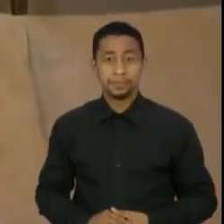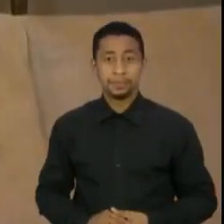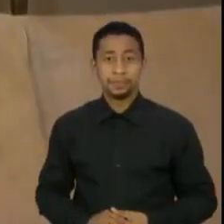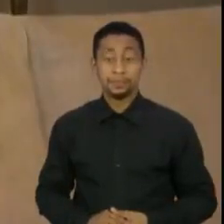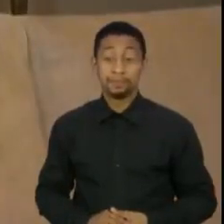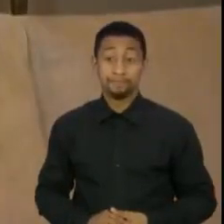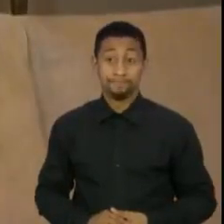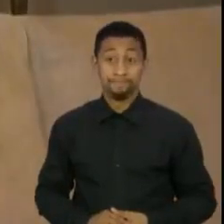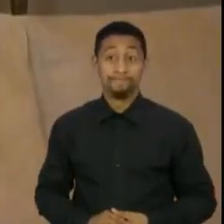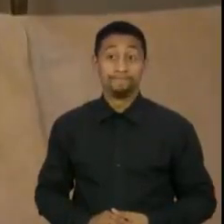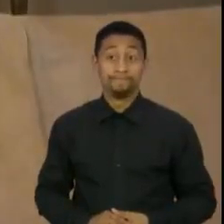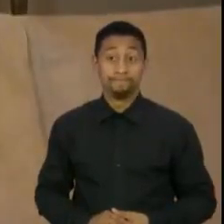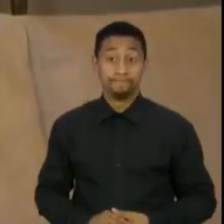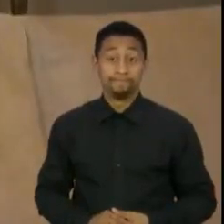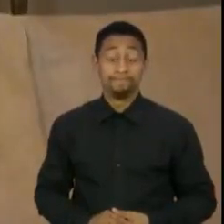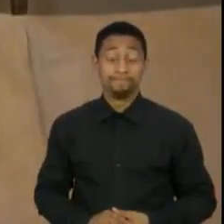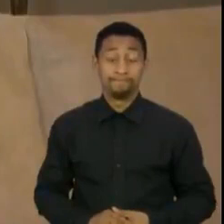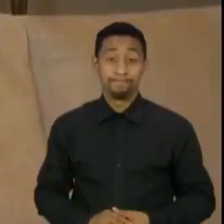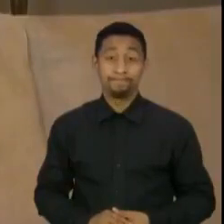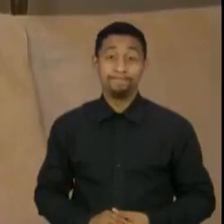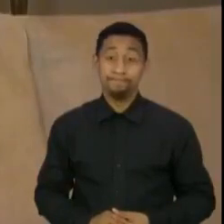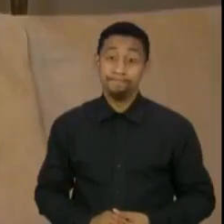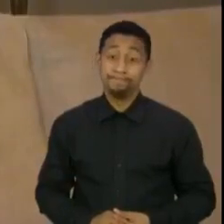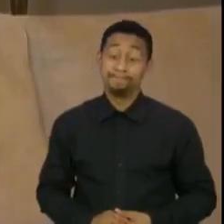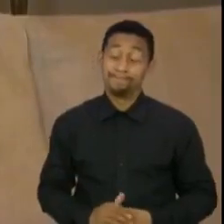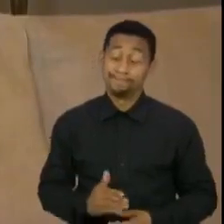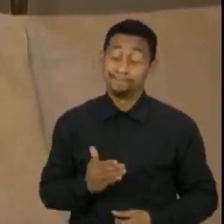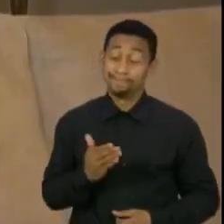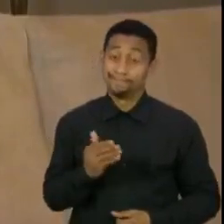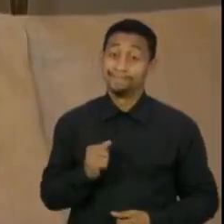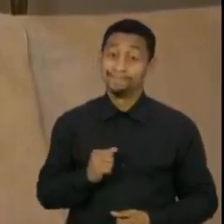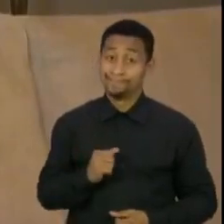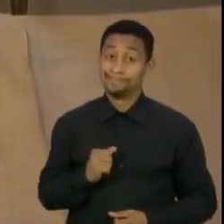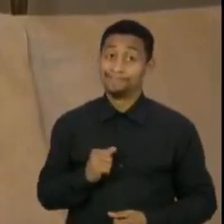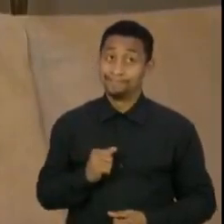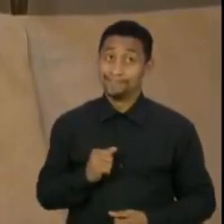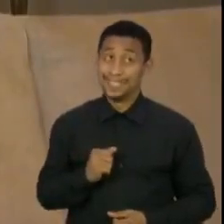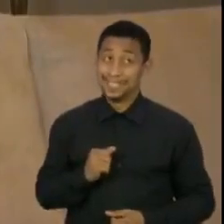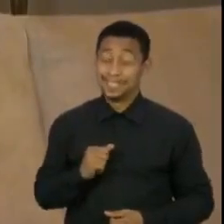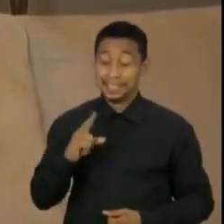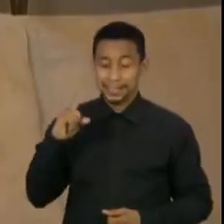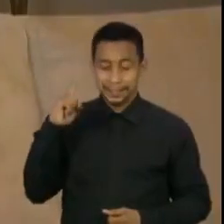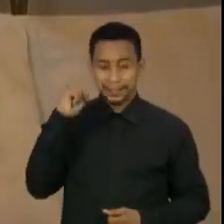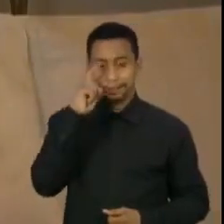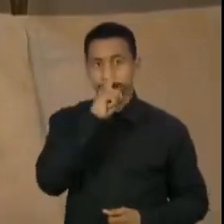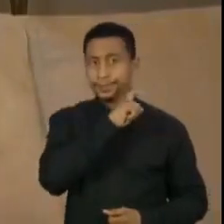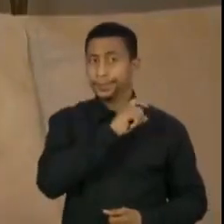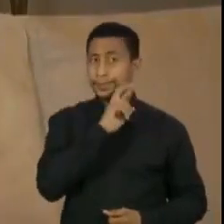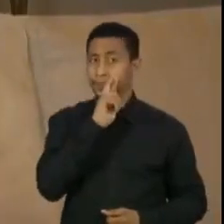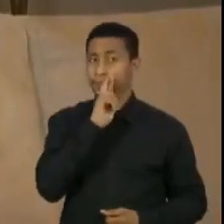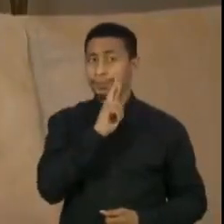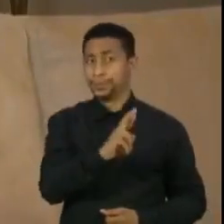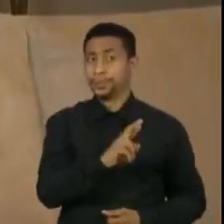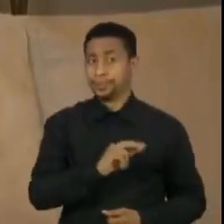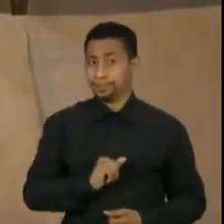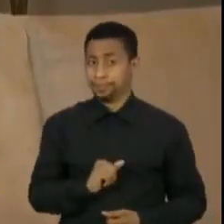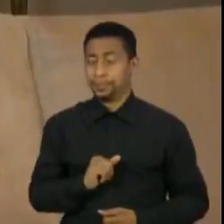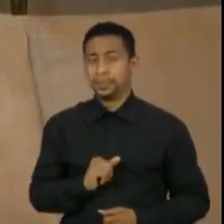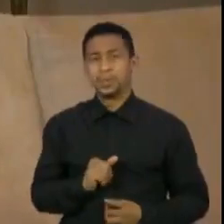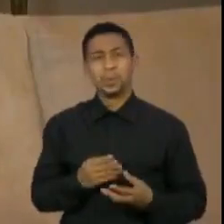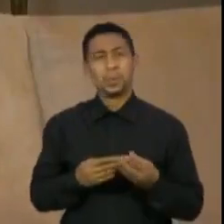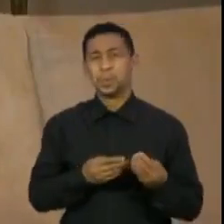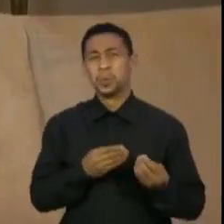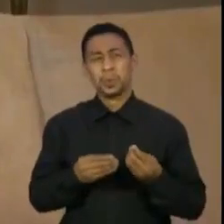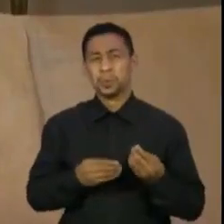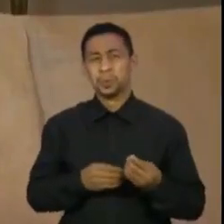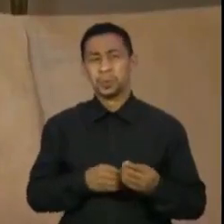É, é uma questão complicada, quer dizer, como é que um homem